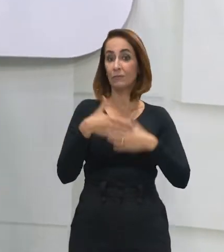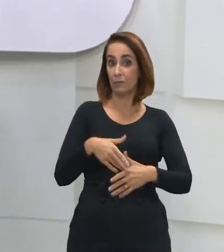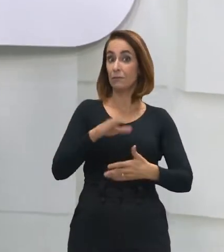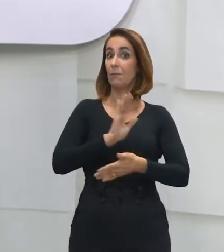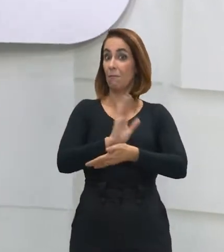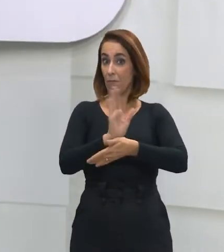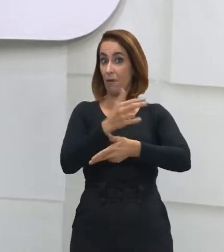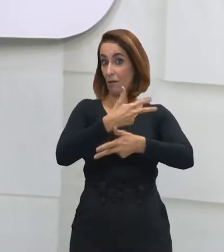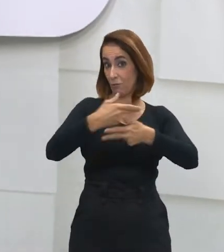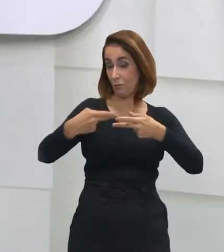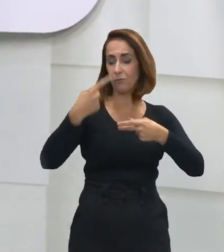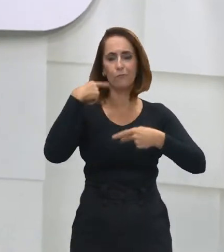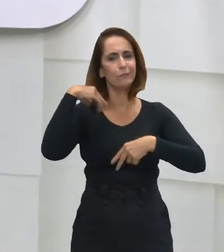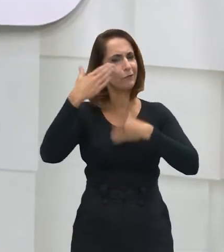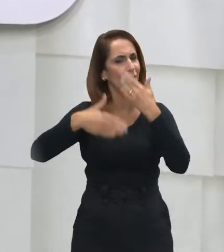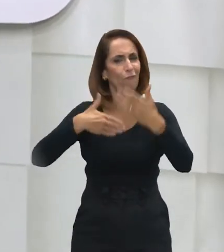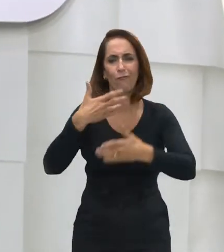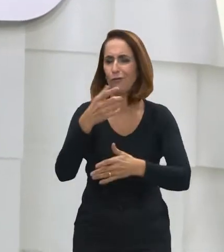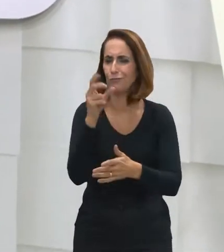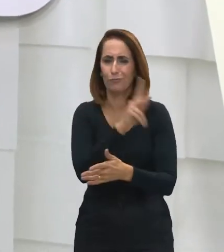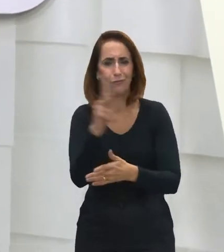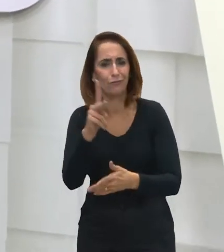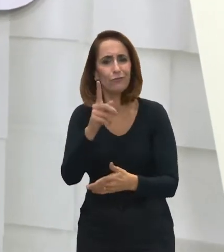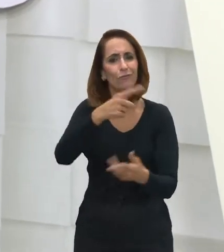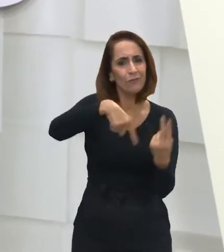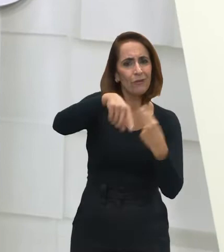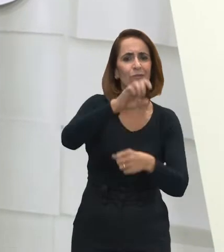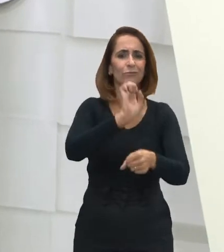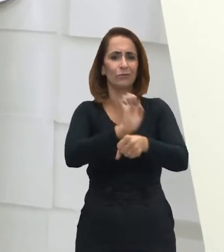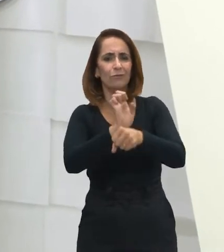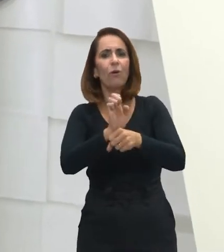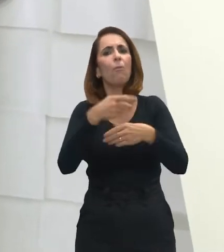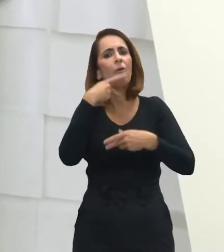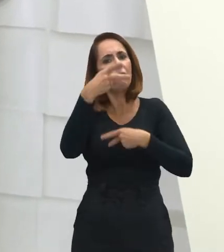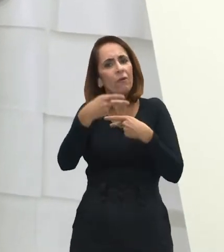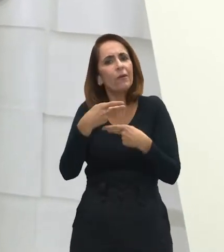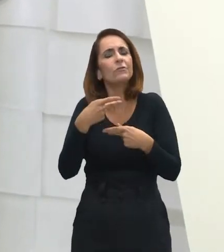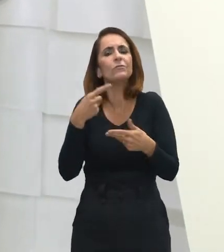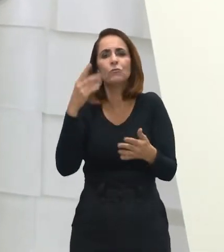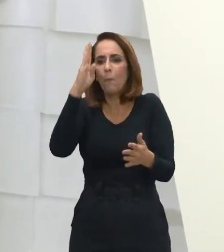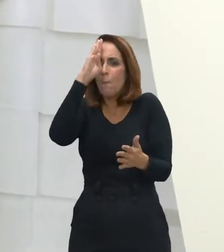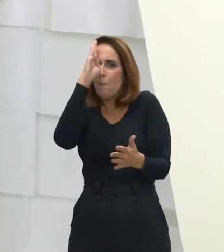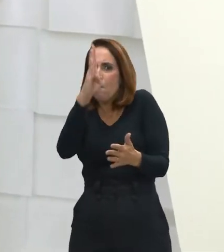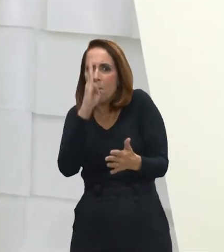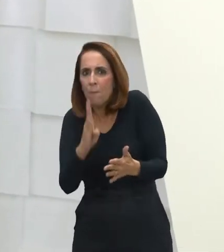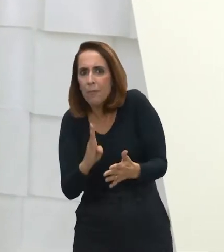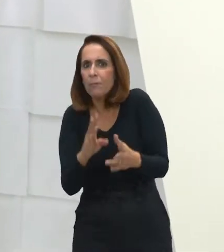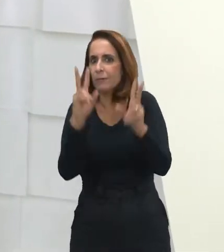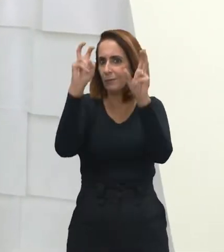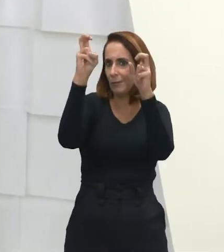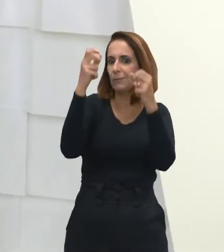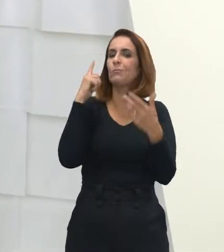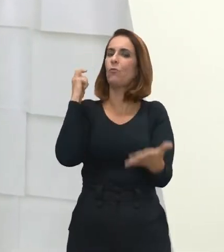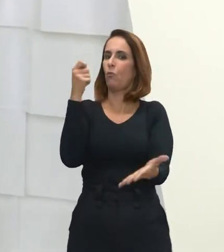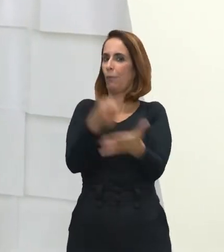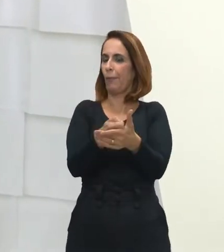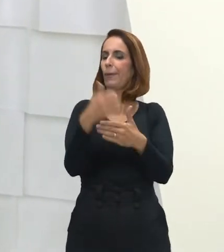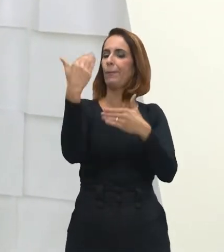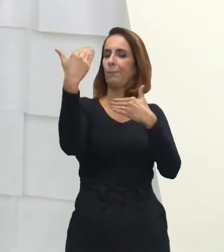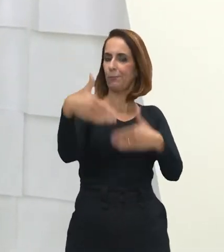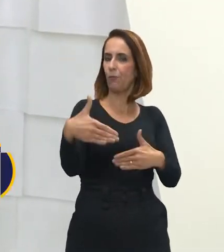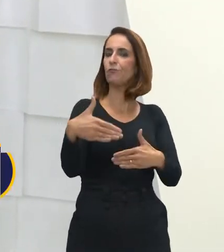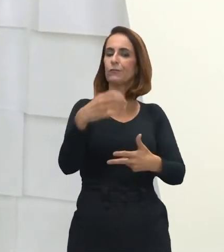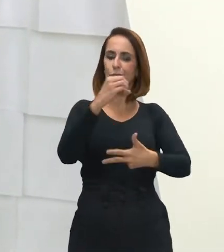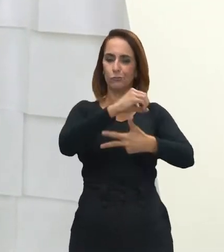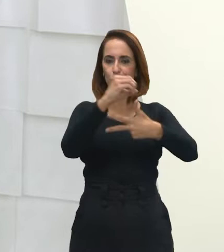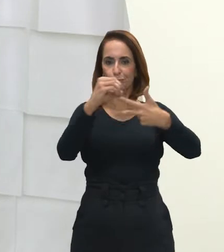maratona, nós vamos trazer diversos professores da rede estadual para tratar sobre os principais temas que podem ser cobrados nas provas do